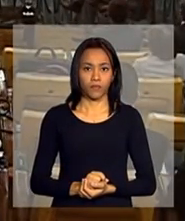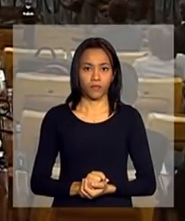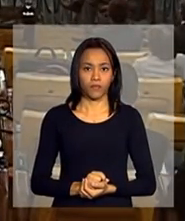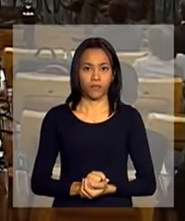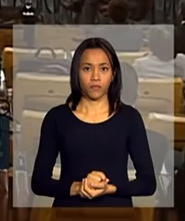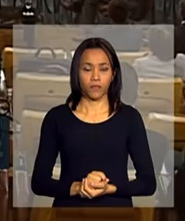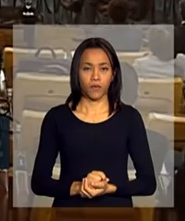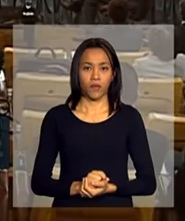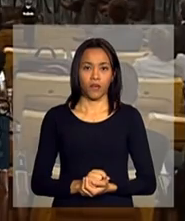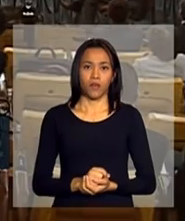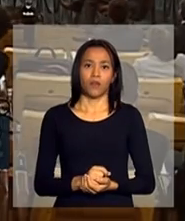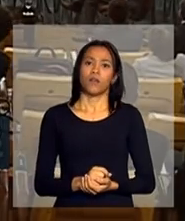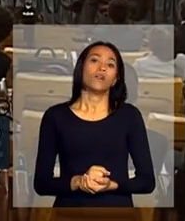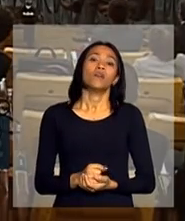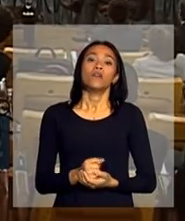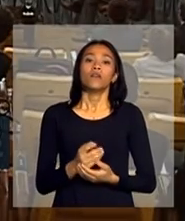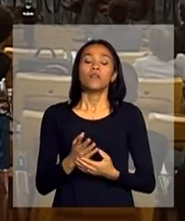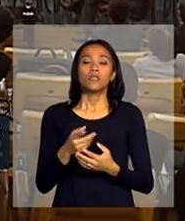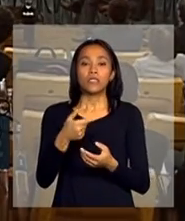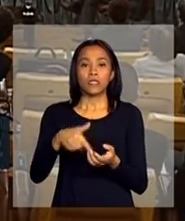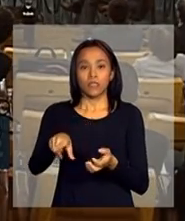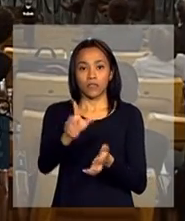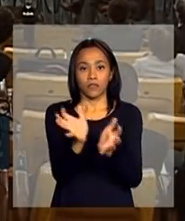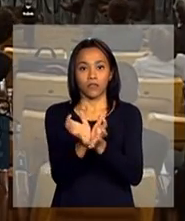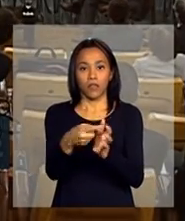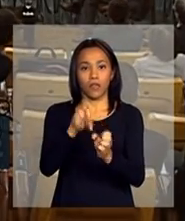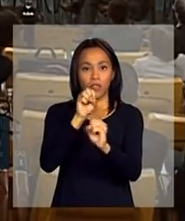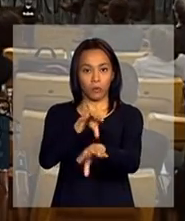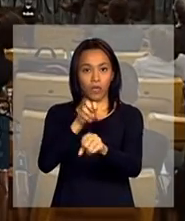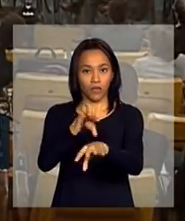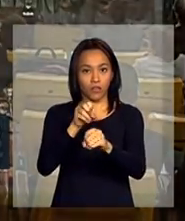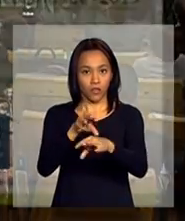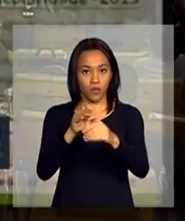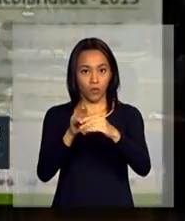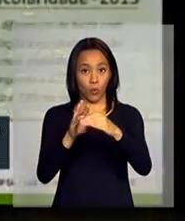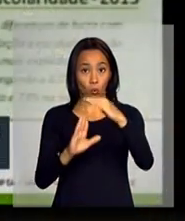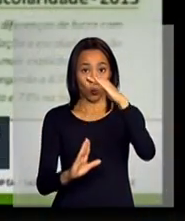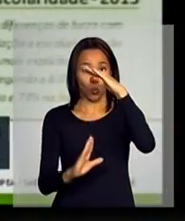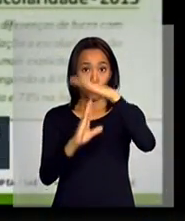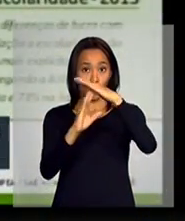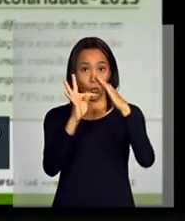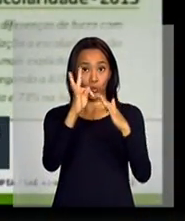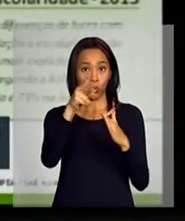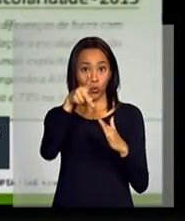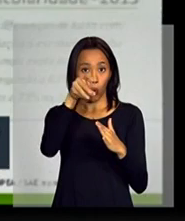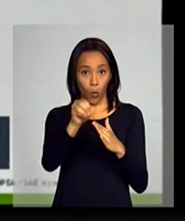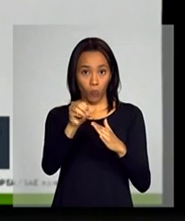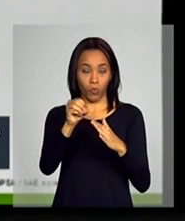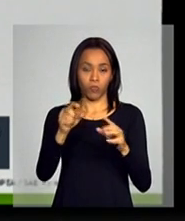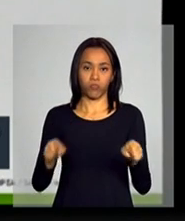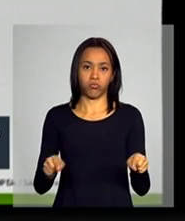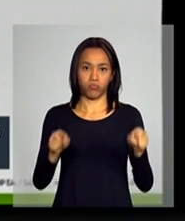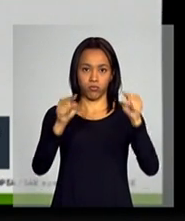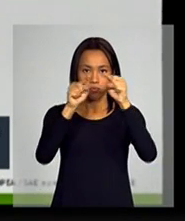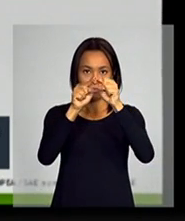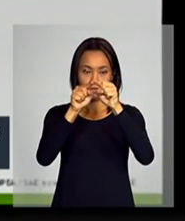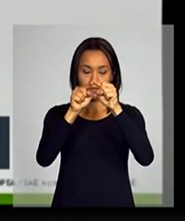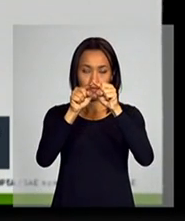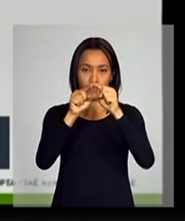Por educação no topo da pirâmide, diferencial é maior. Então, um pouco...